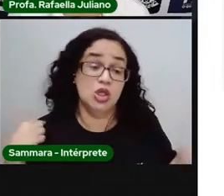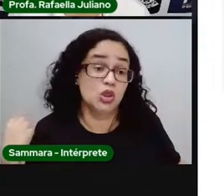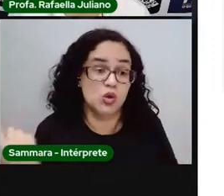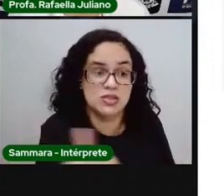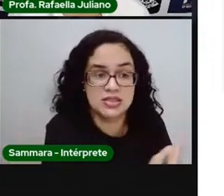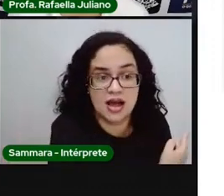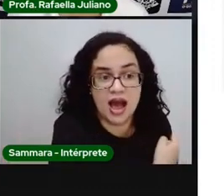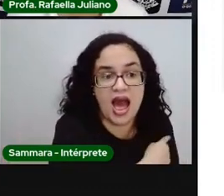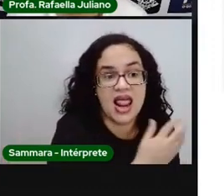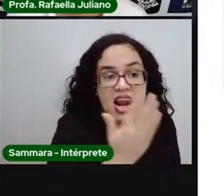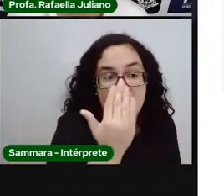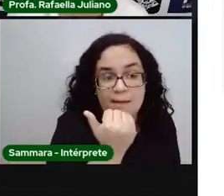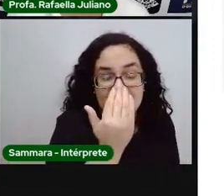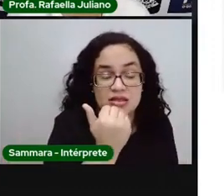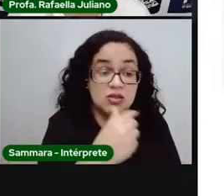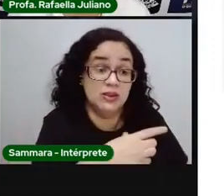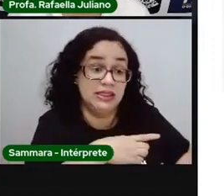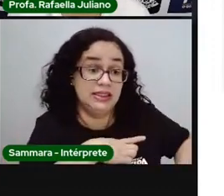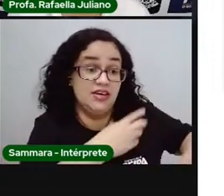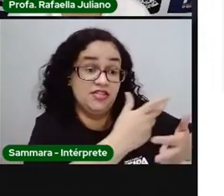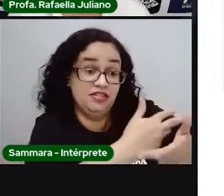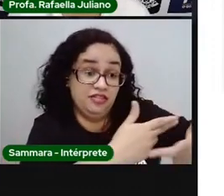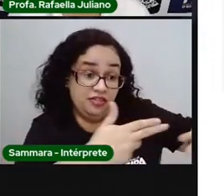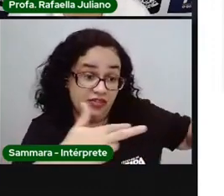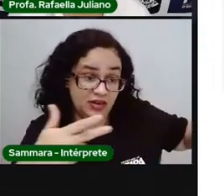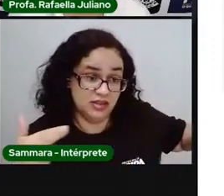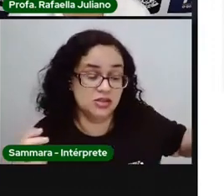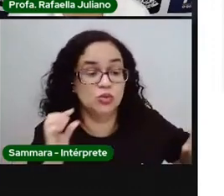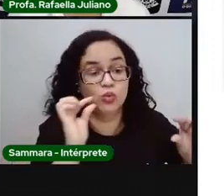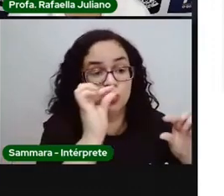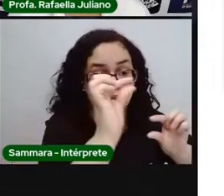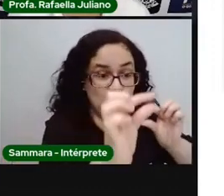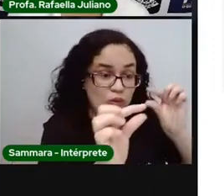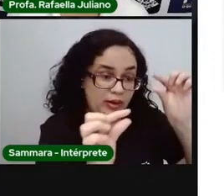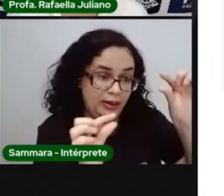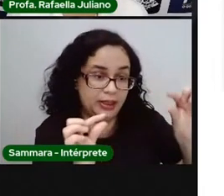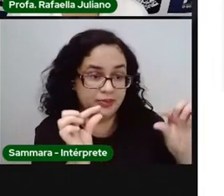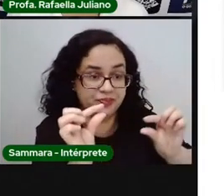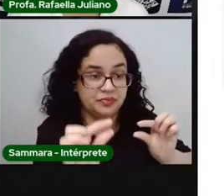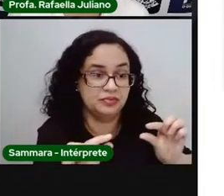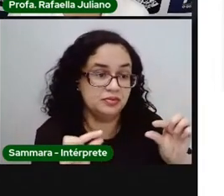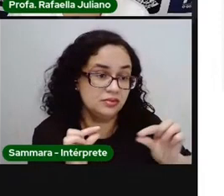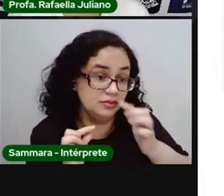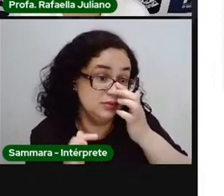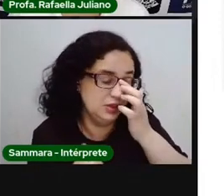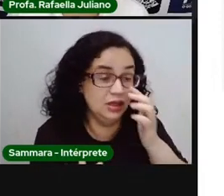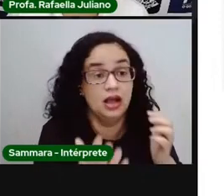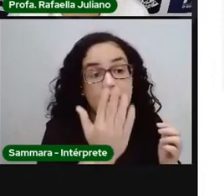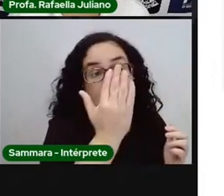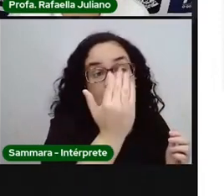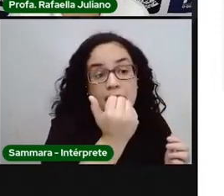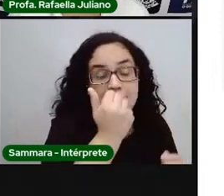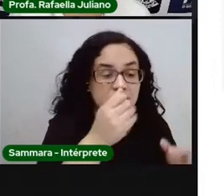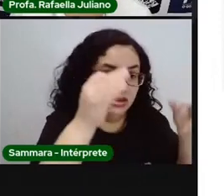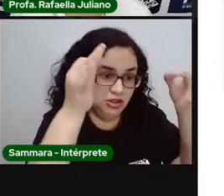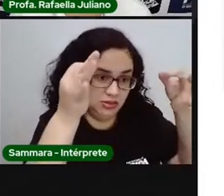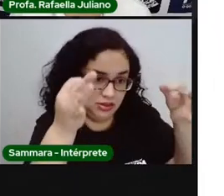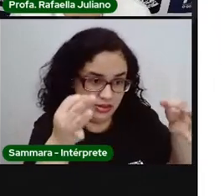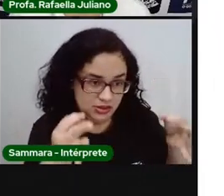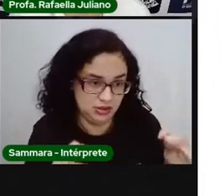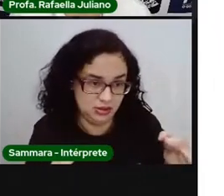deve ser variada com um pouquinho de tudo. Isso é que é se alimentar de maneira saudável.